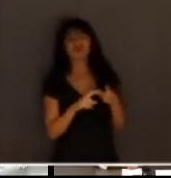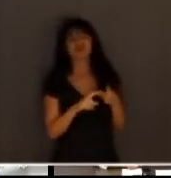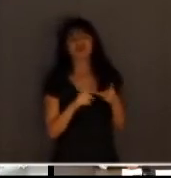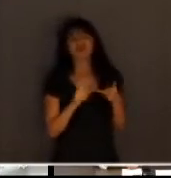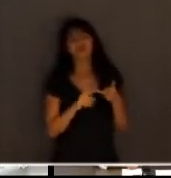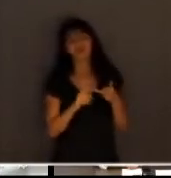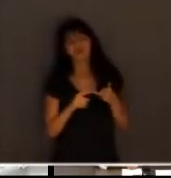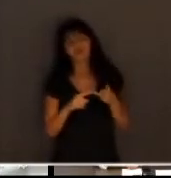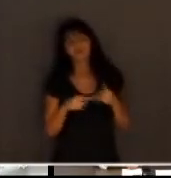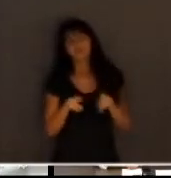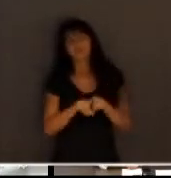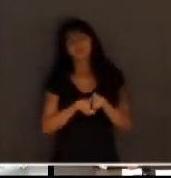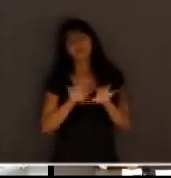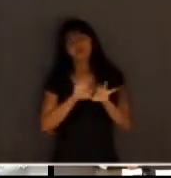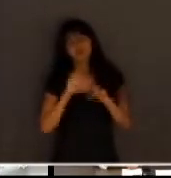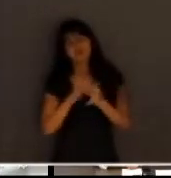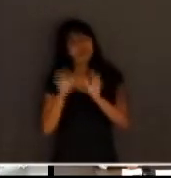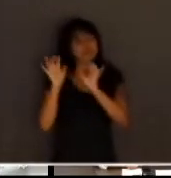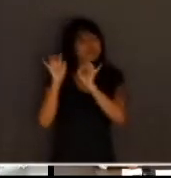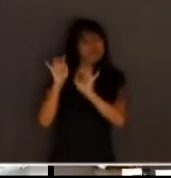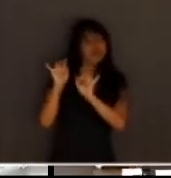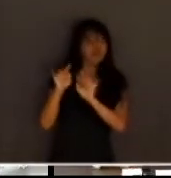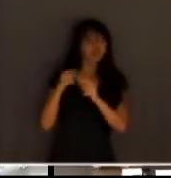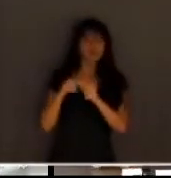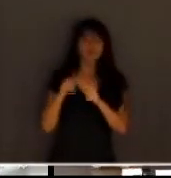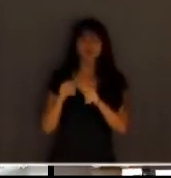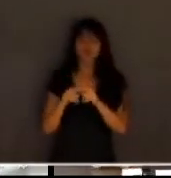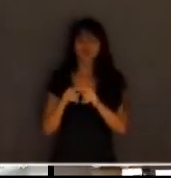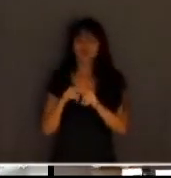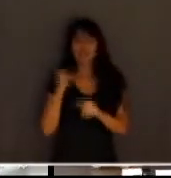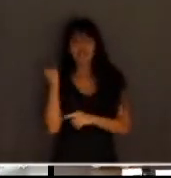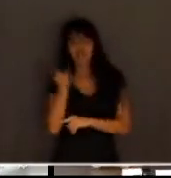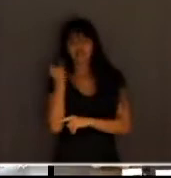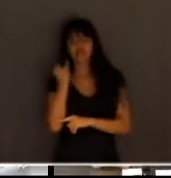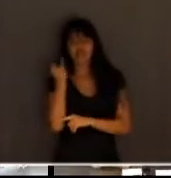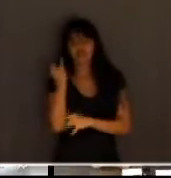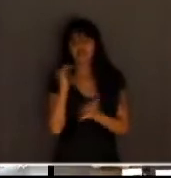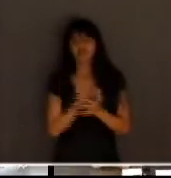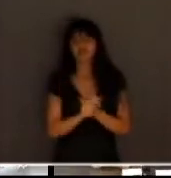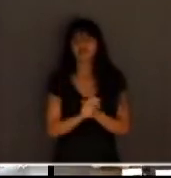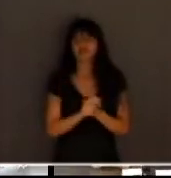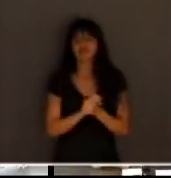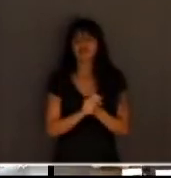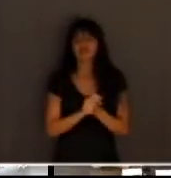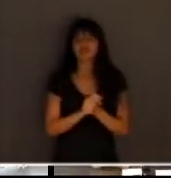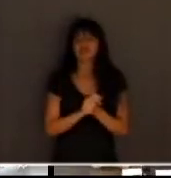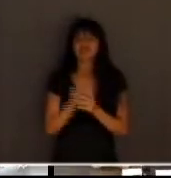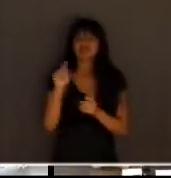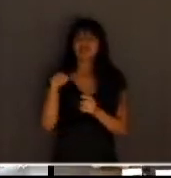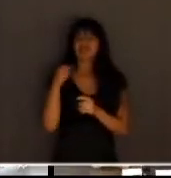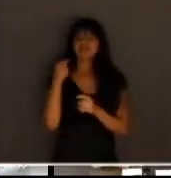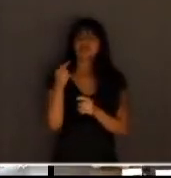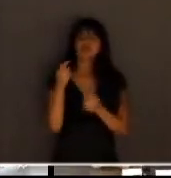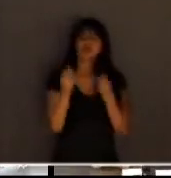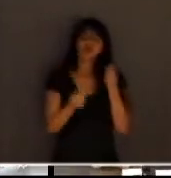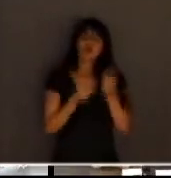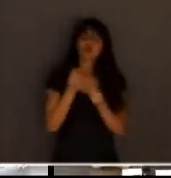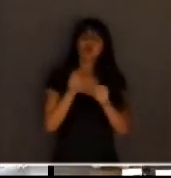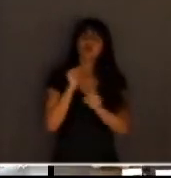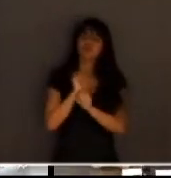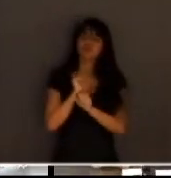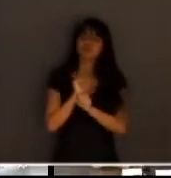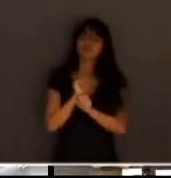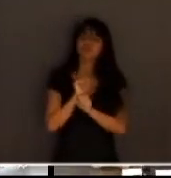parentes queridos. Porque, no fim das contas, era isso que importava efetivamente. Tudo mais pode esperar. Tudo mais pode esperar. Vamos